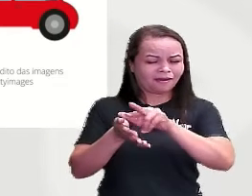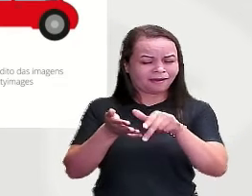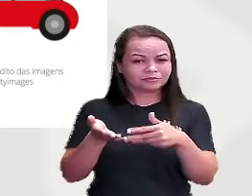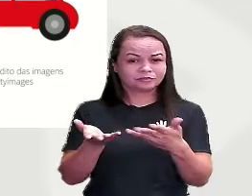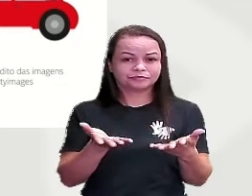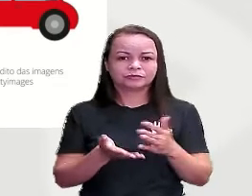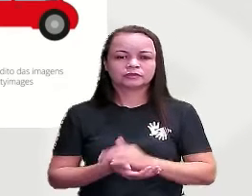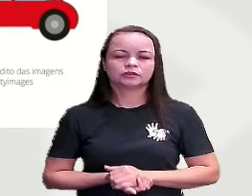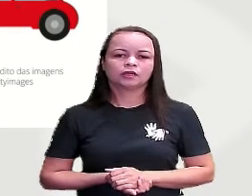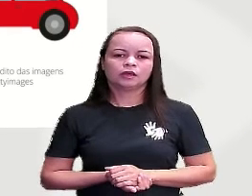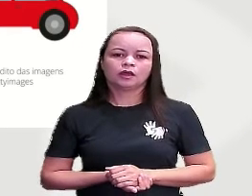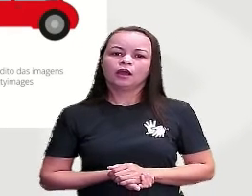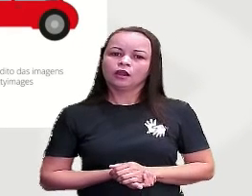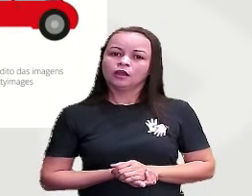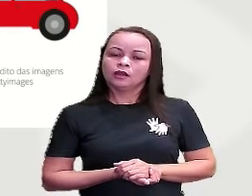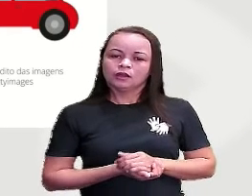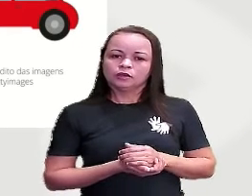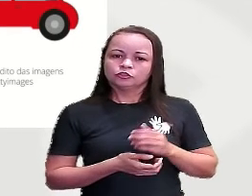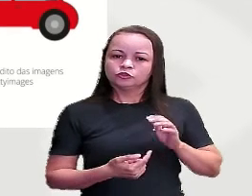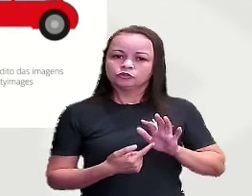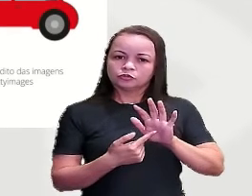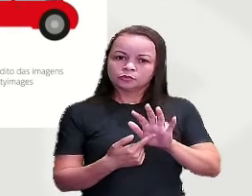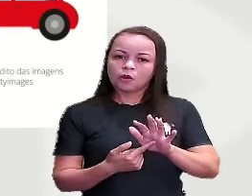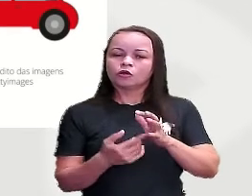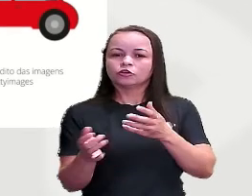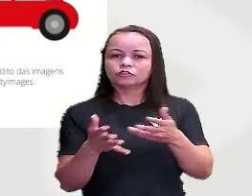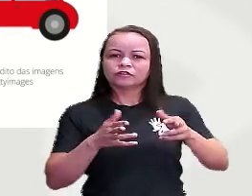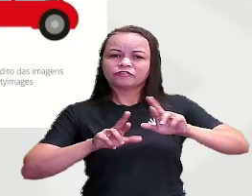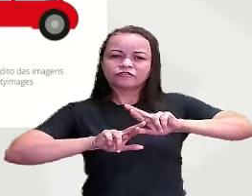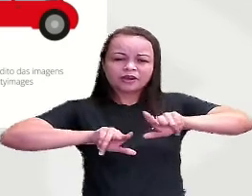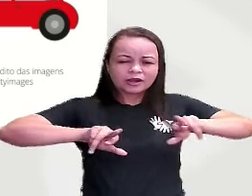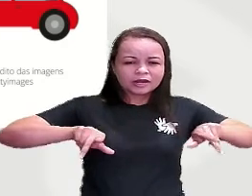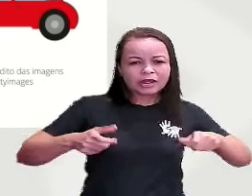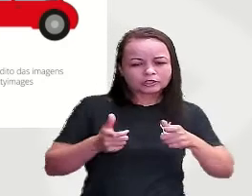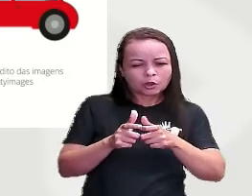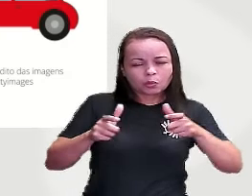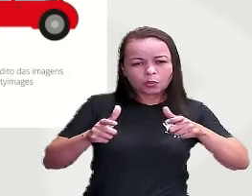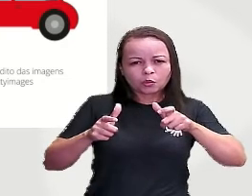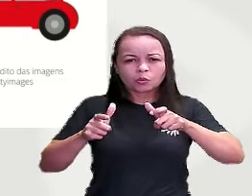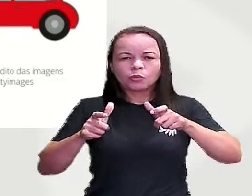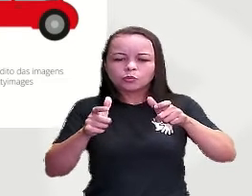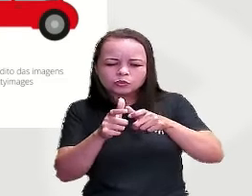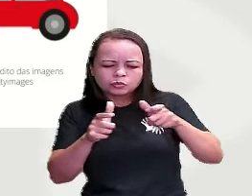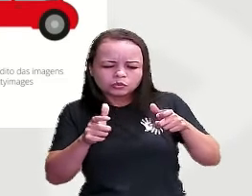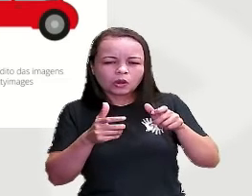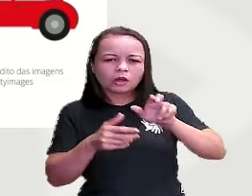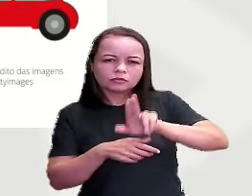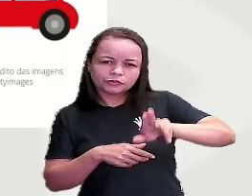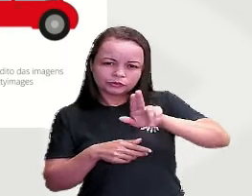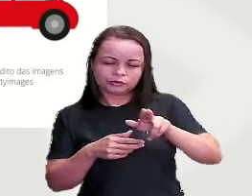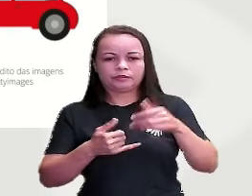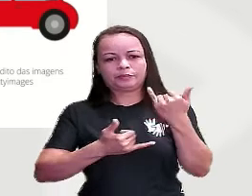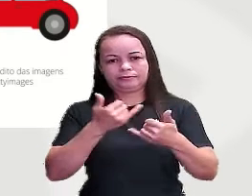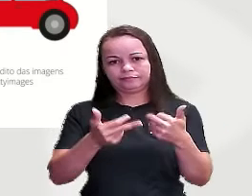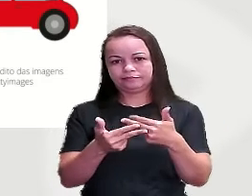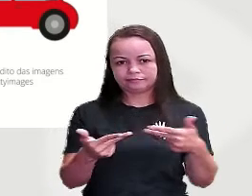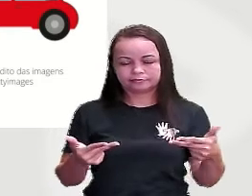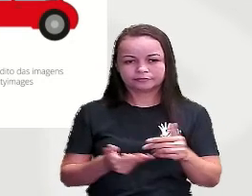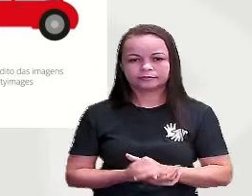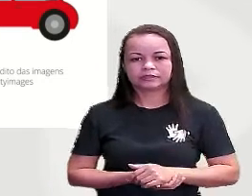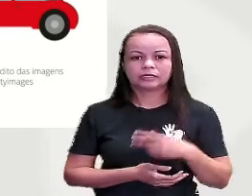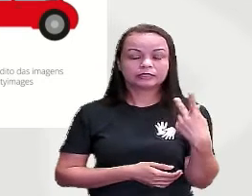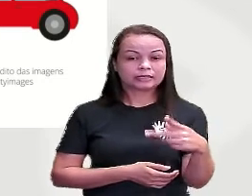possibilidades variadas De formas, tamanhos e uso nas brincadeiras diferentes Daí essas